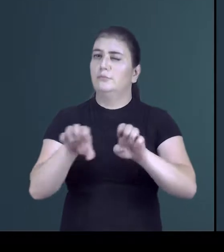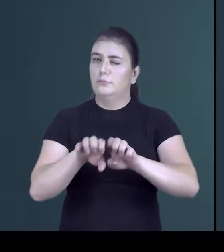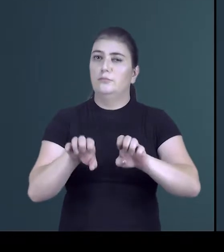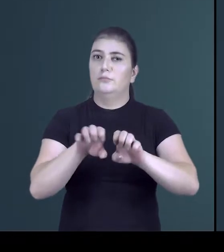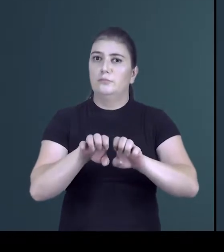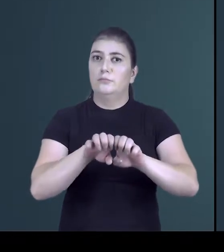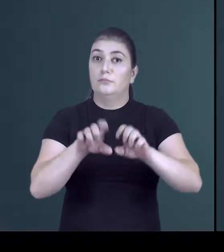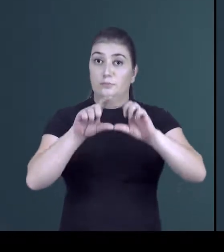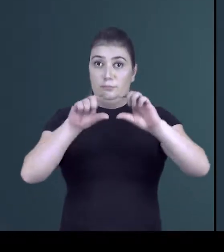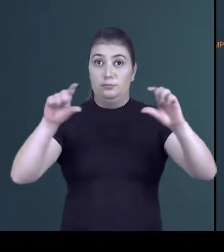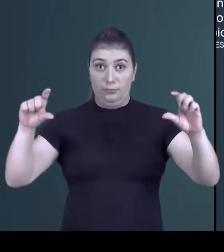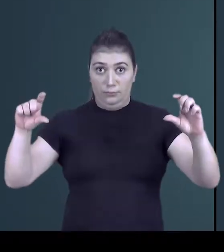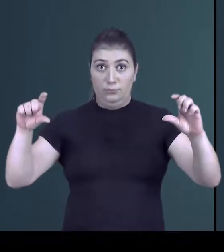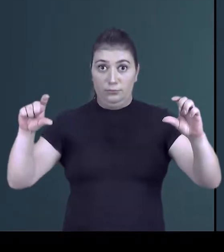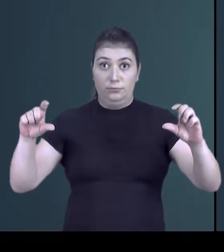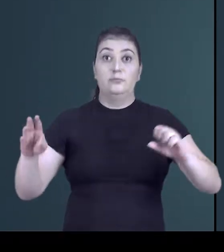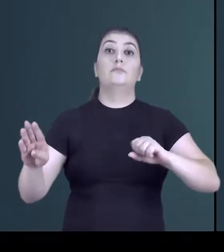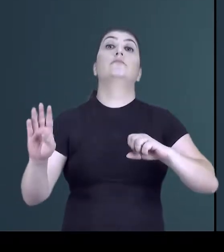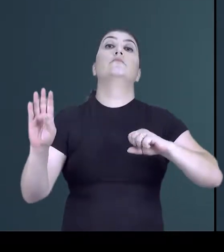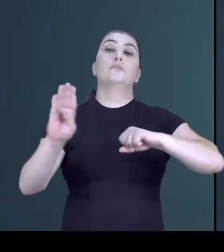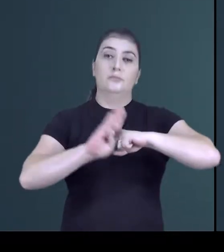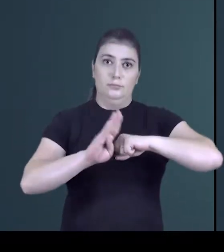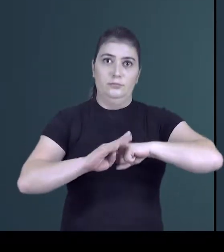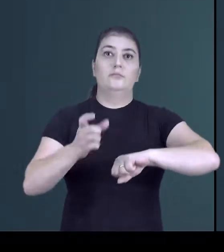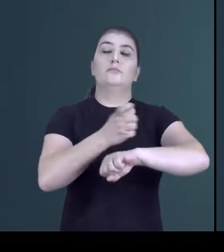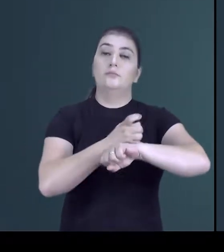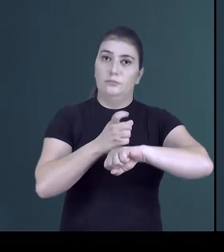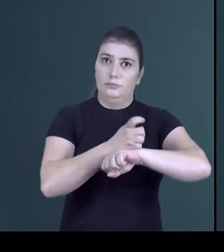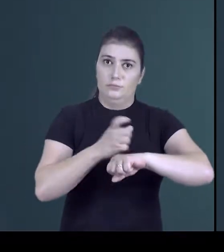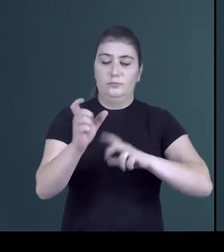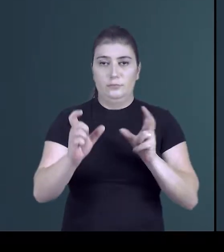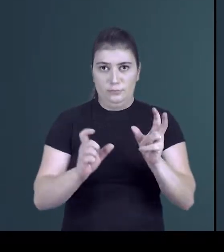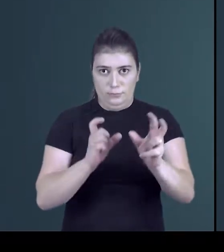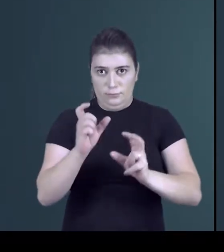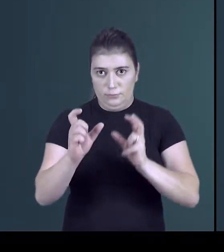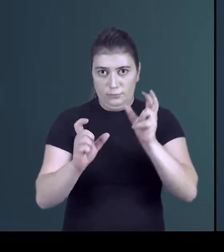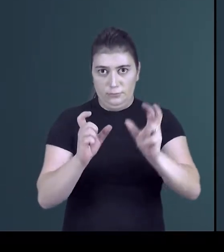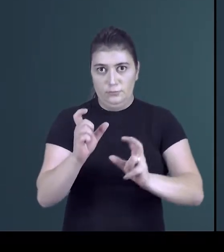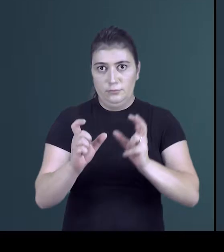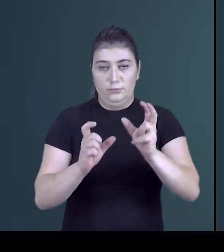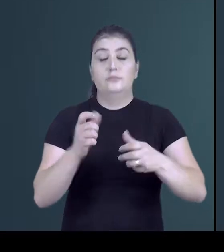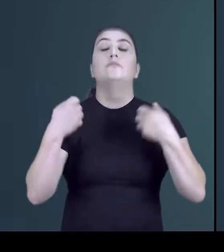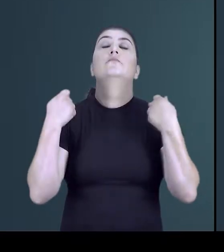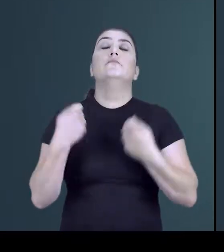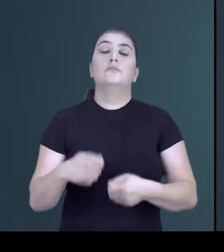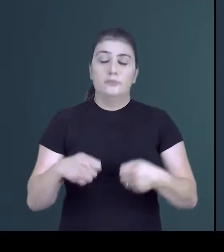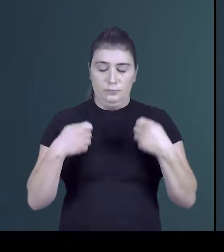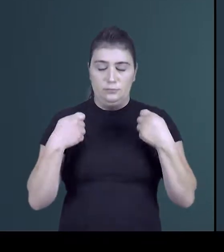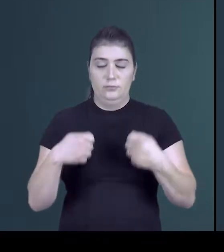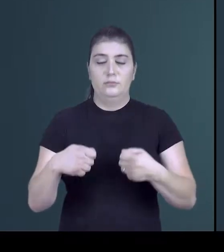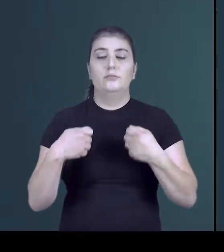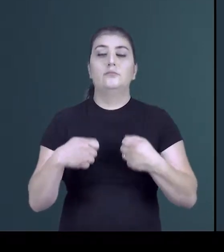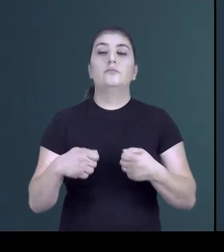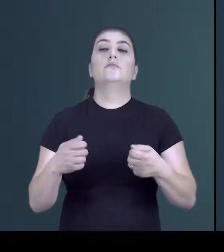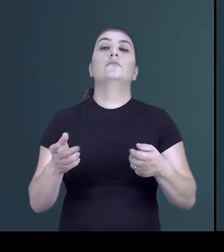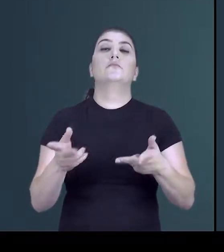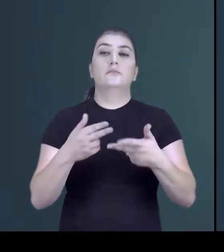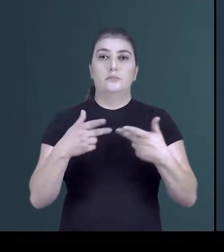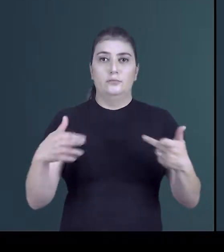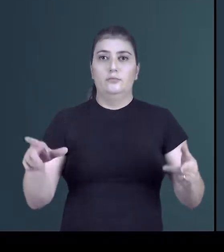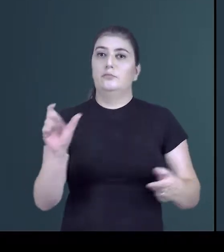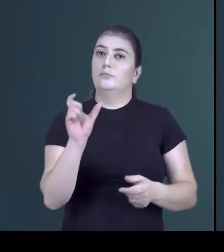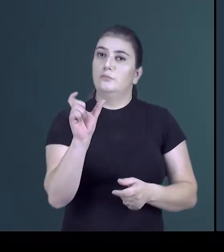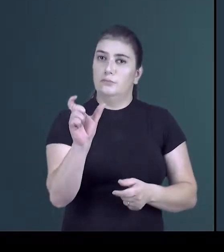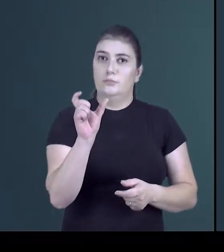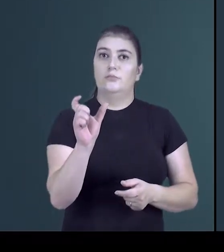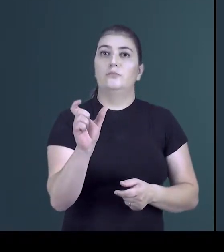estruturas, isto é, substantivos, adjetivos e advérbios, vão necessitar de outras palavras,